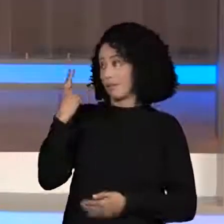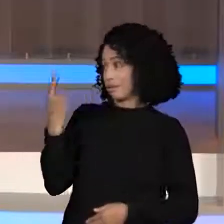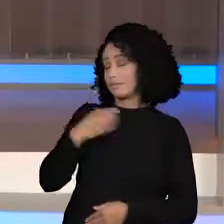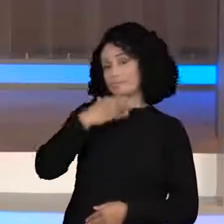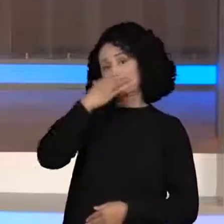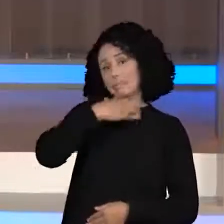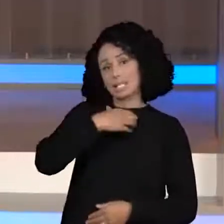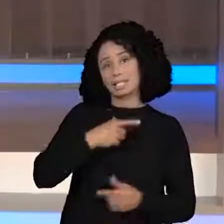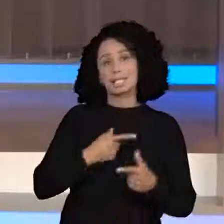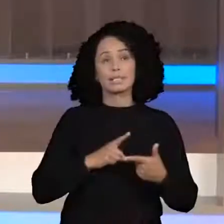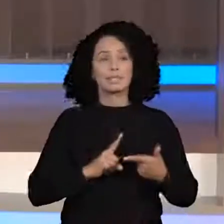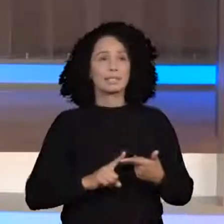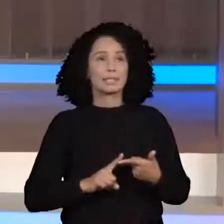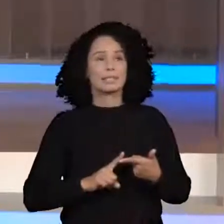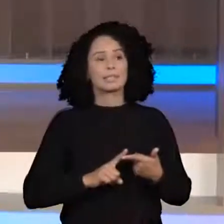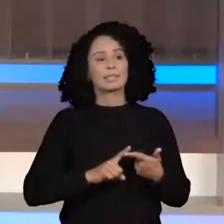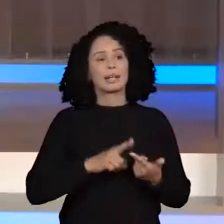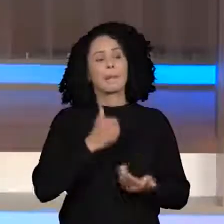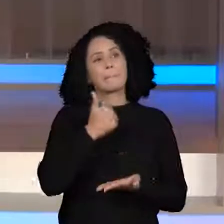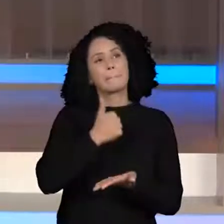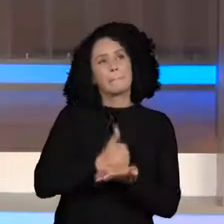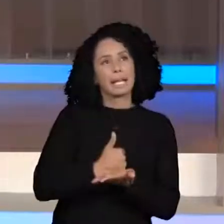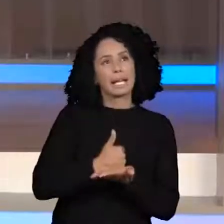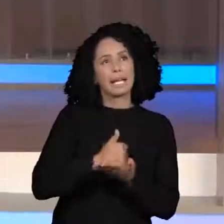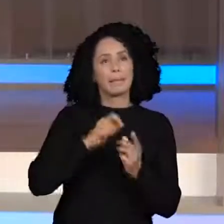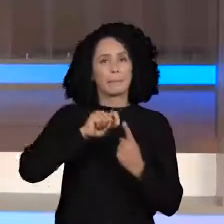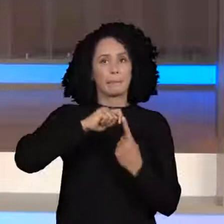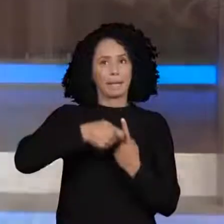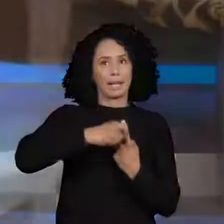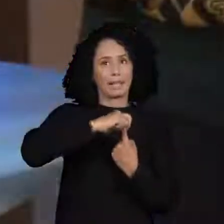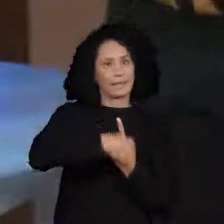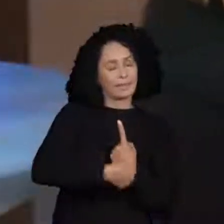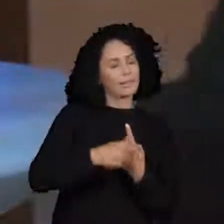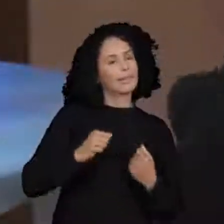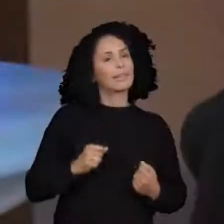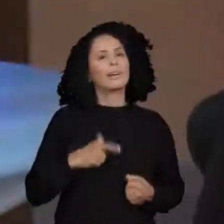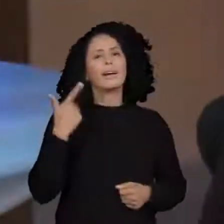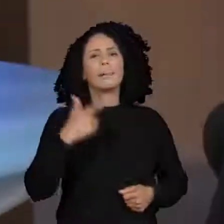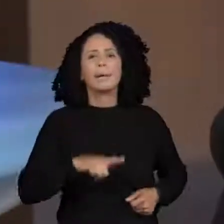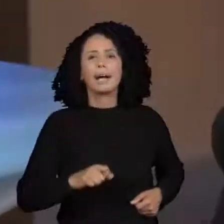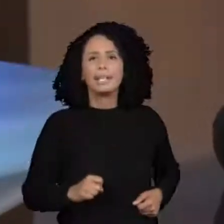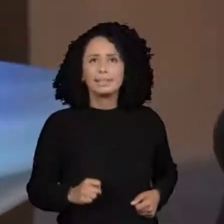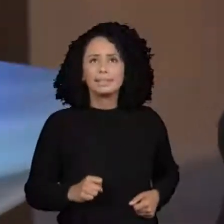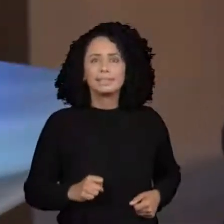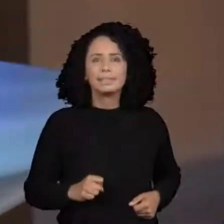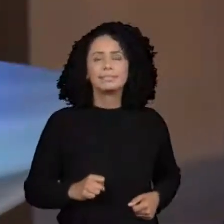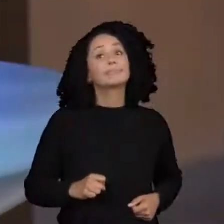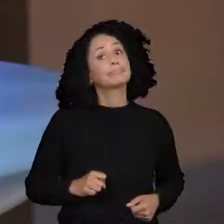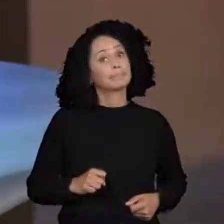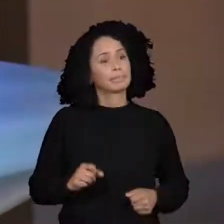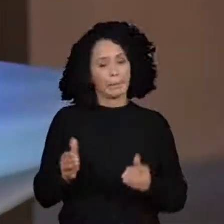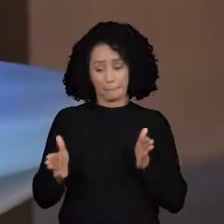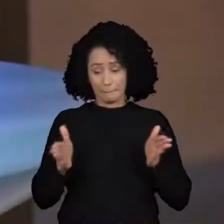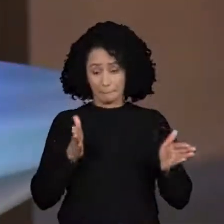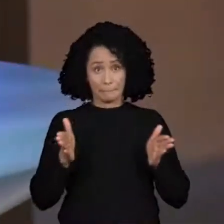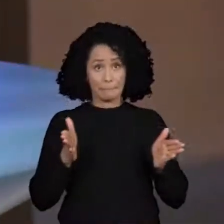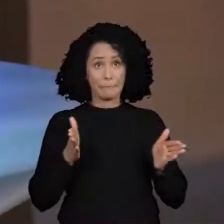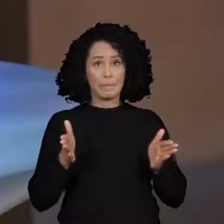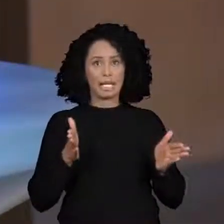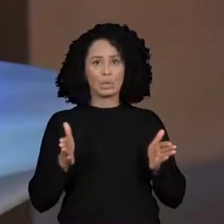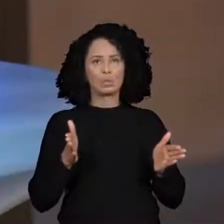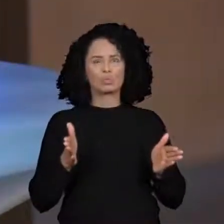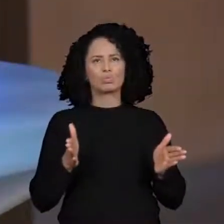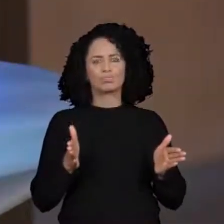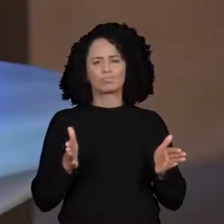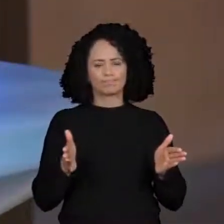tenho pera, tenho banana banana. E, nesse período aqui, eu não tenho dinheiro.